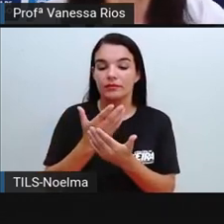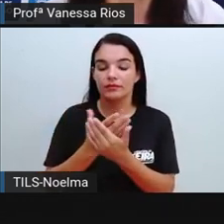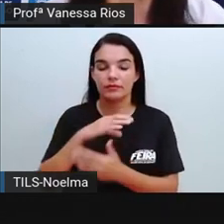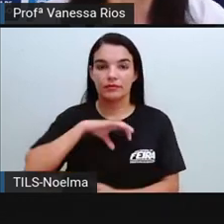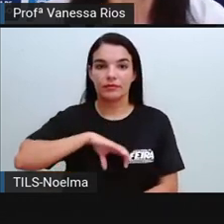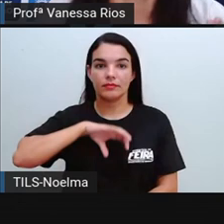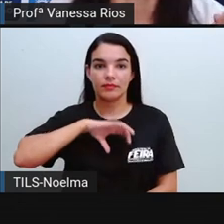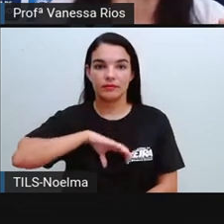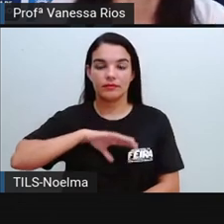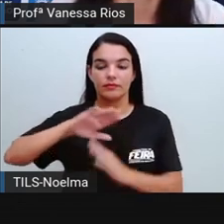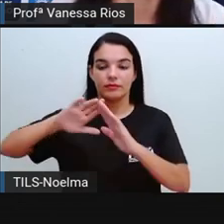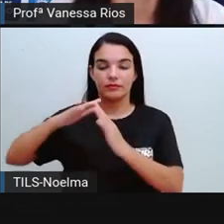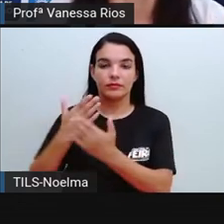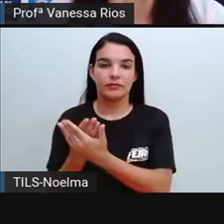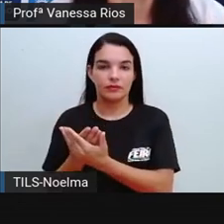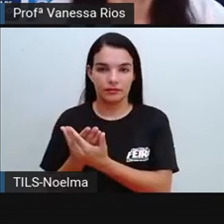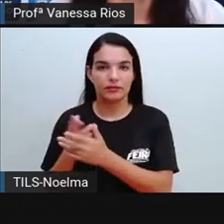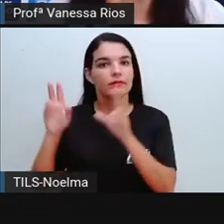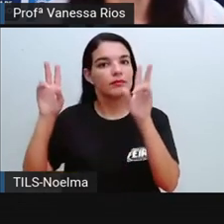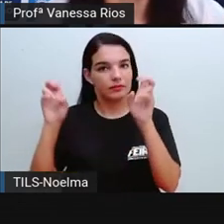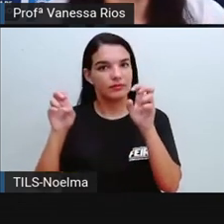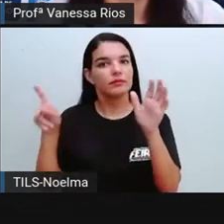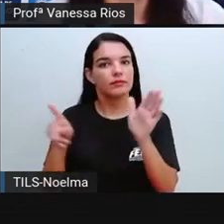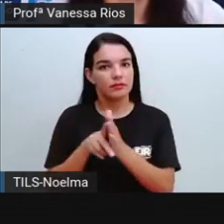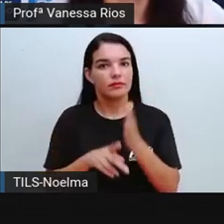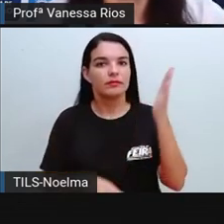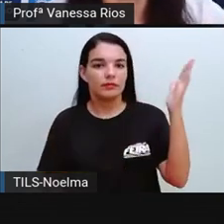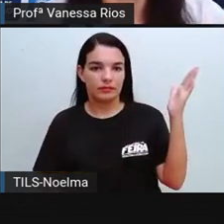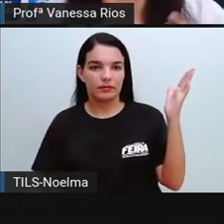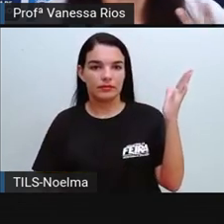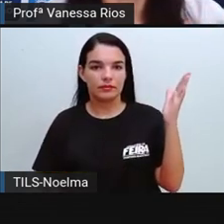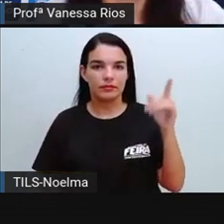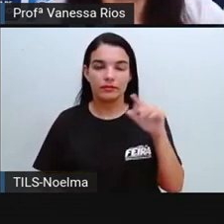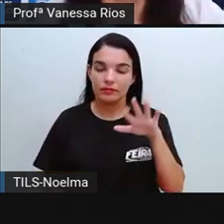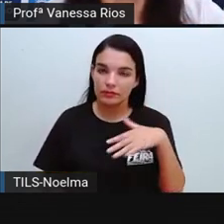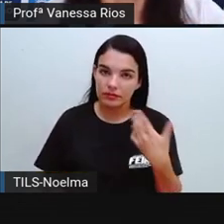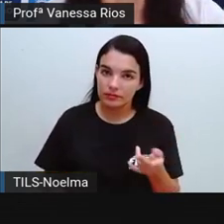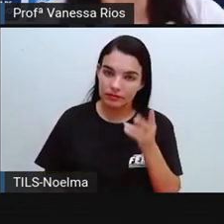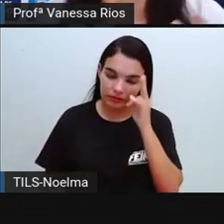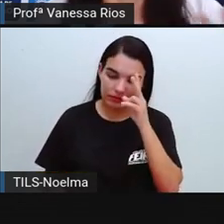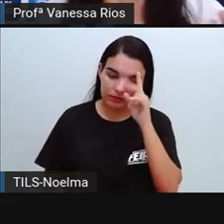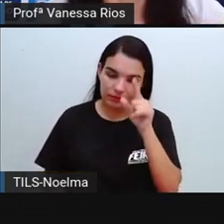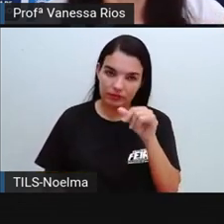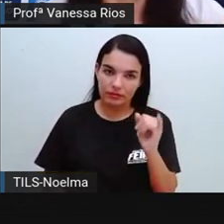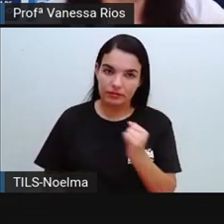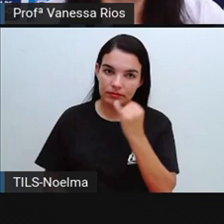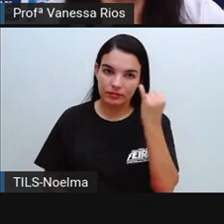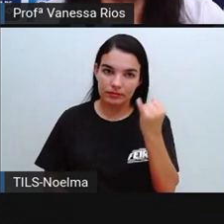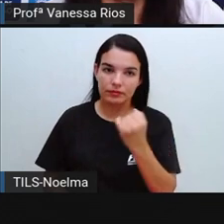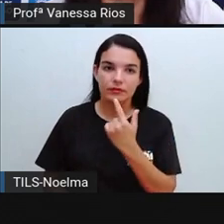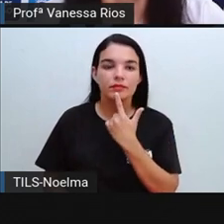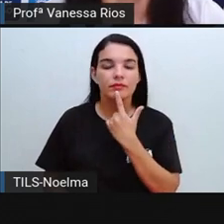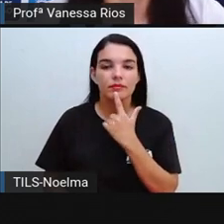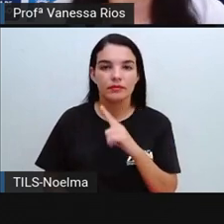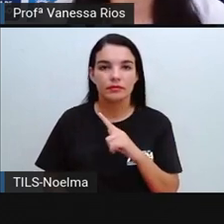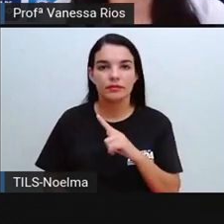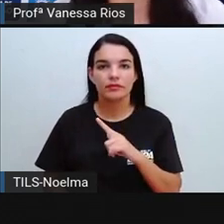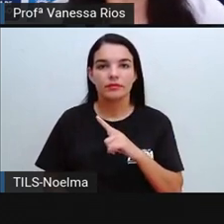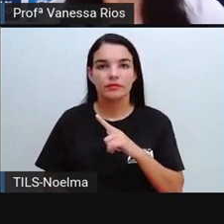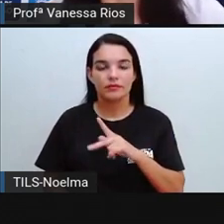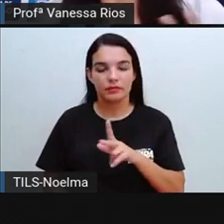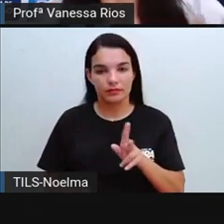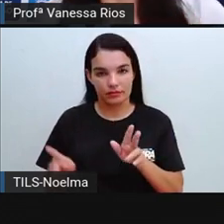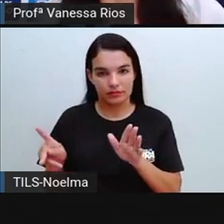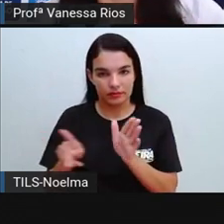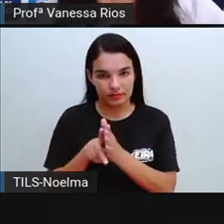estudar português na escola. Lembra lá que a Pró falou sobre o português, sobre a importância da língua materna? Pois é,